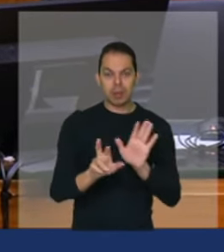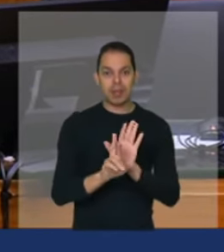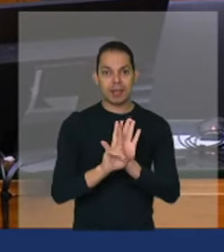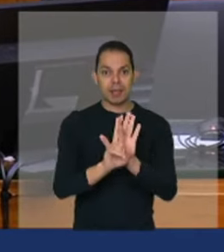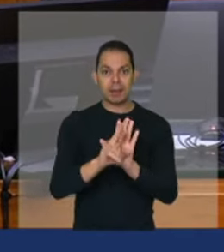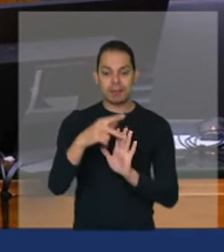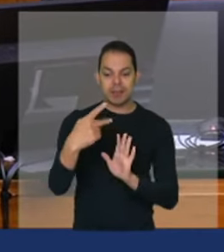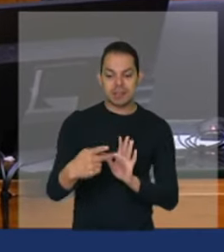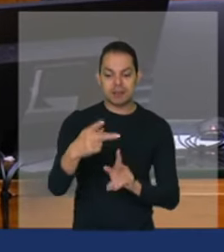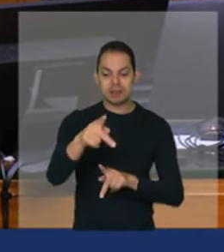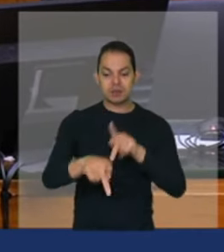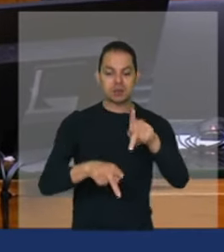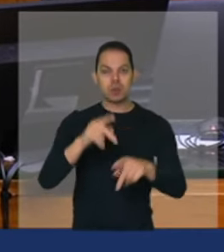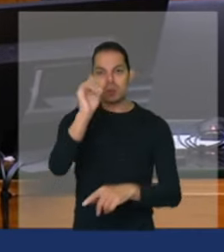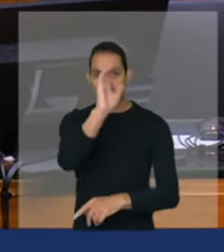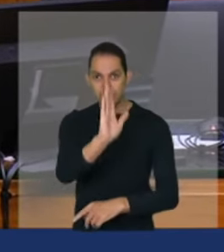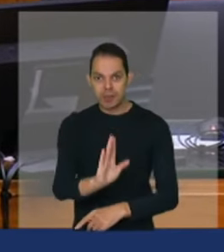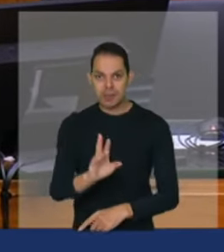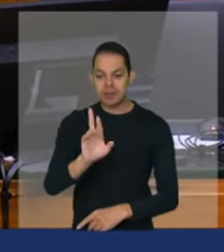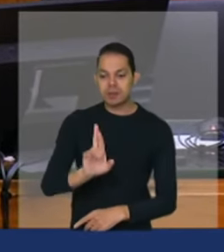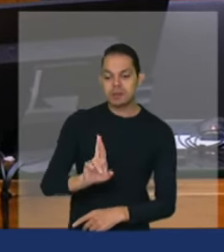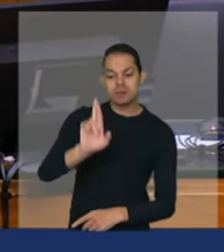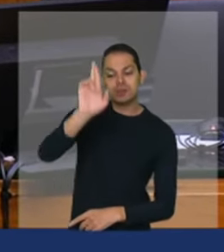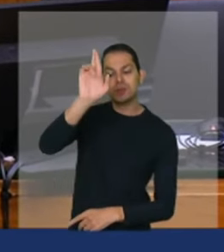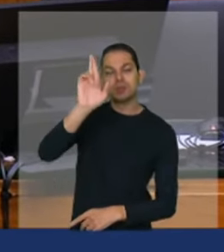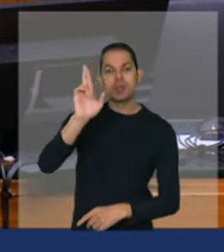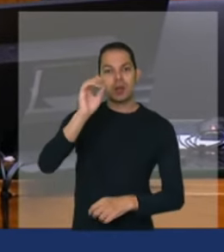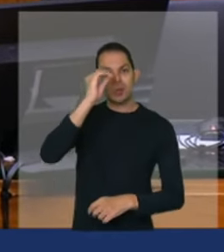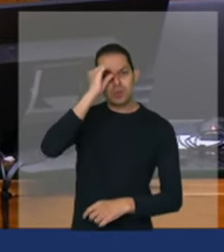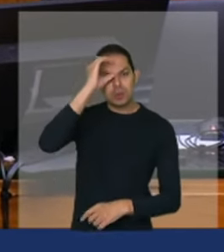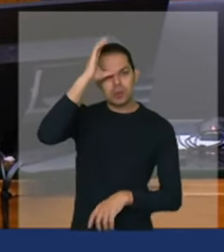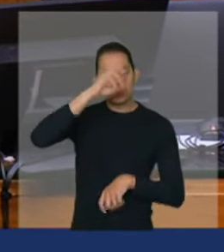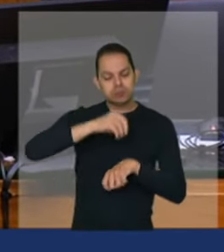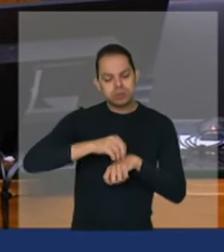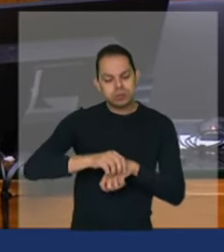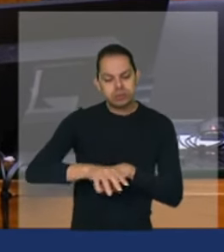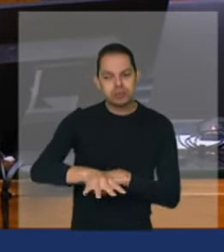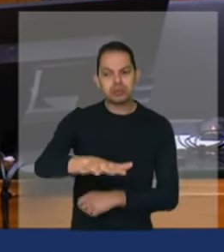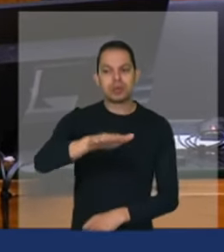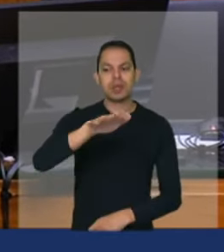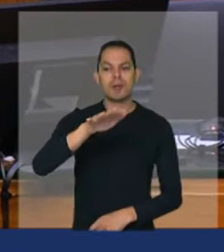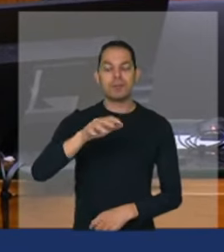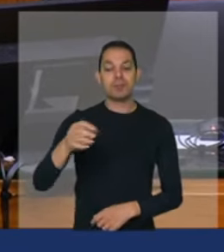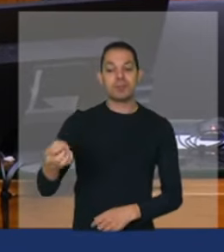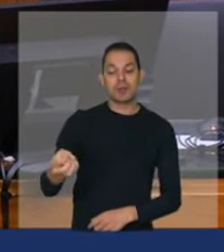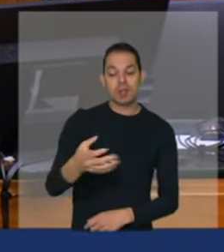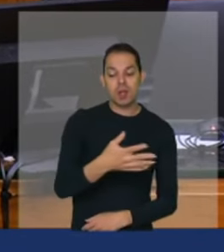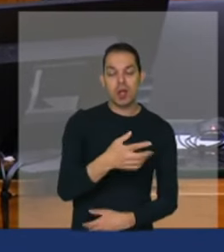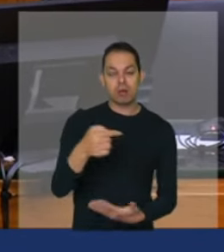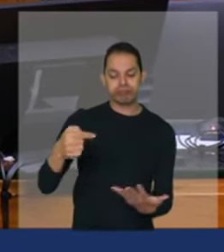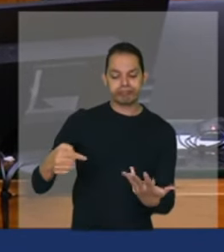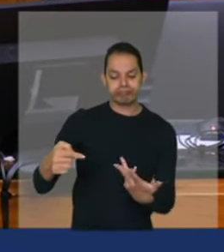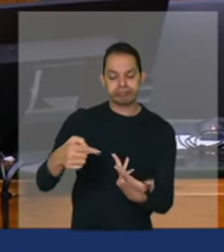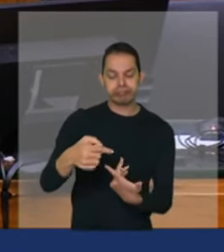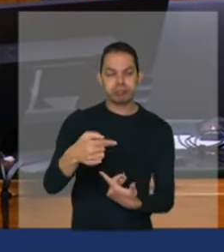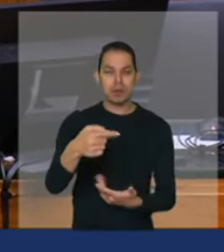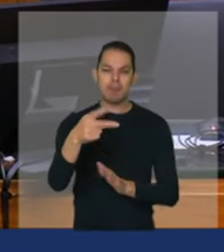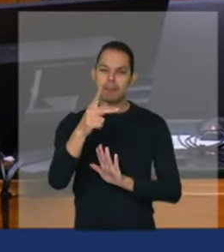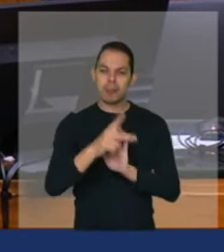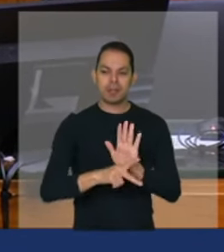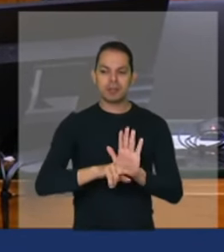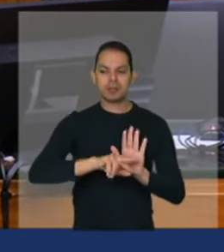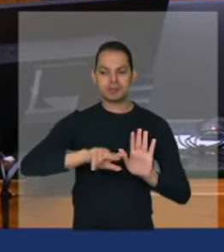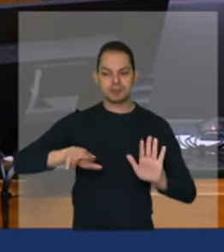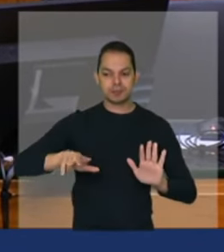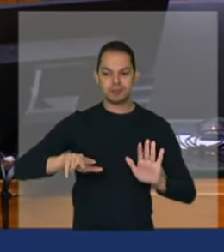semear esse conhecimento de forma de novos e necessários projetos. Assim, muito em